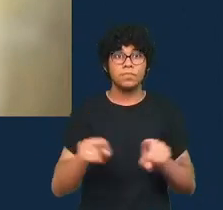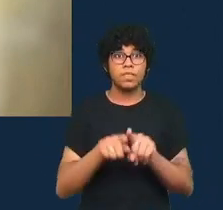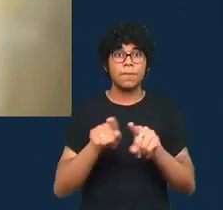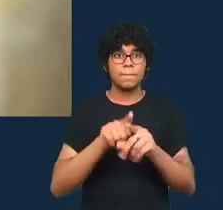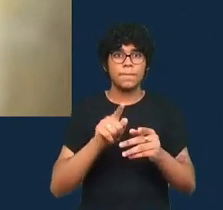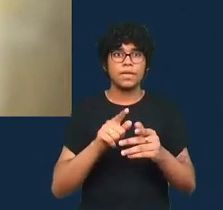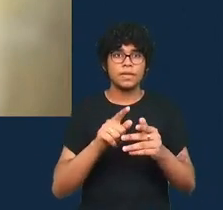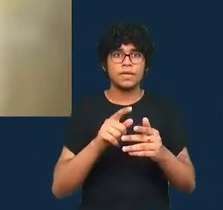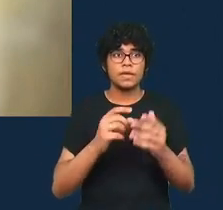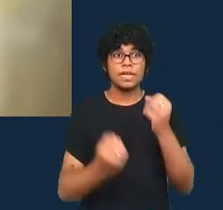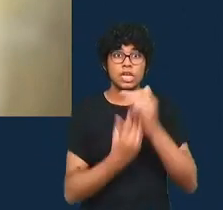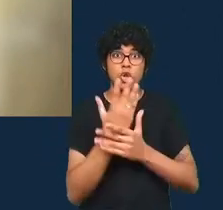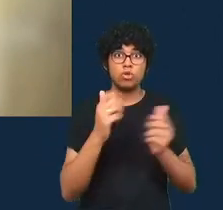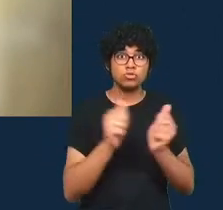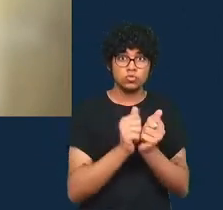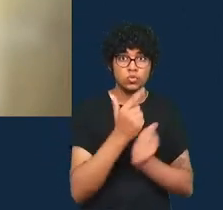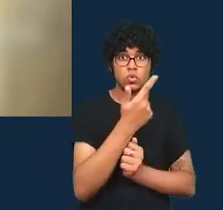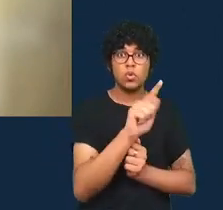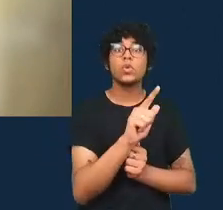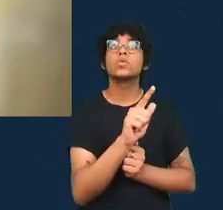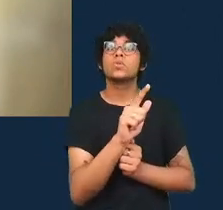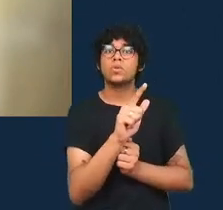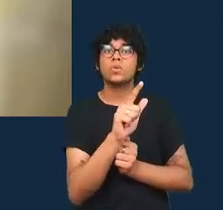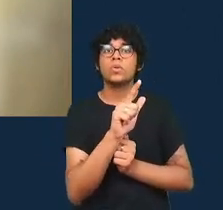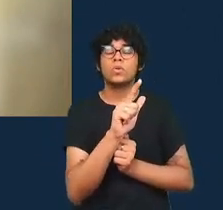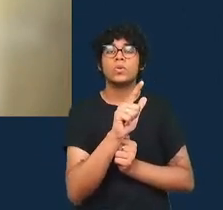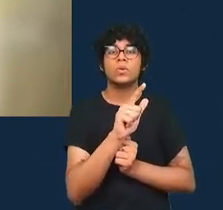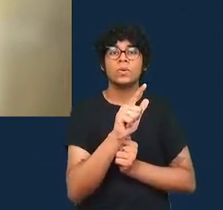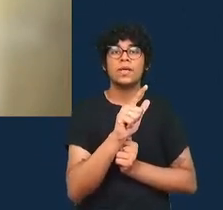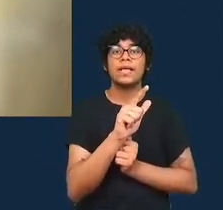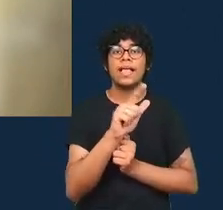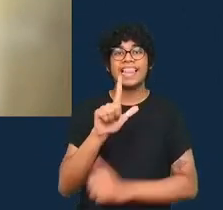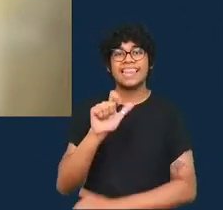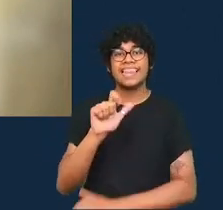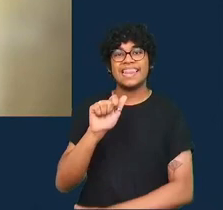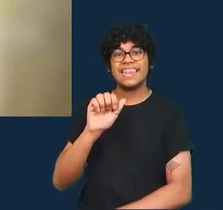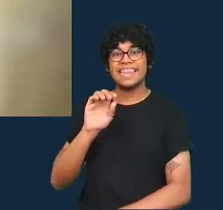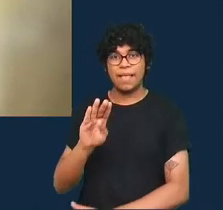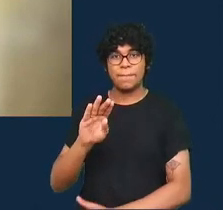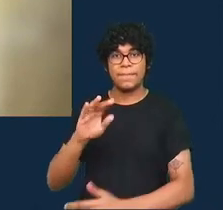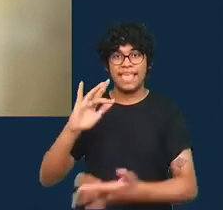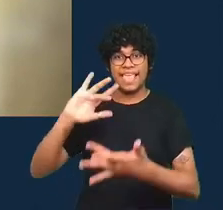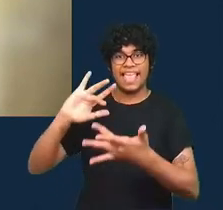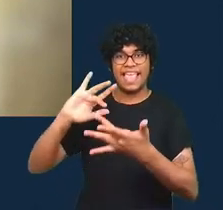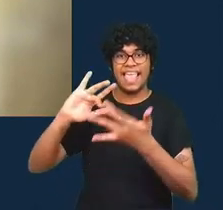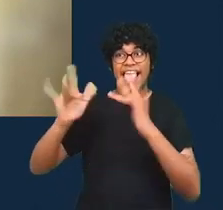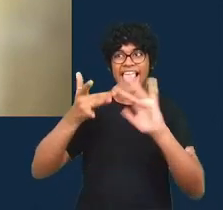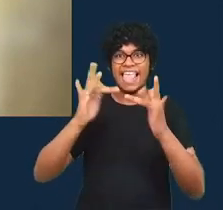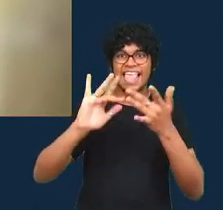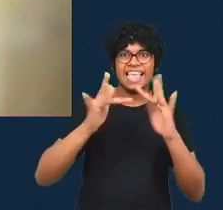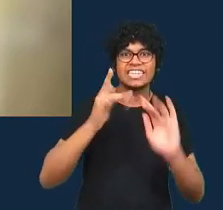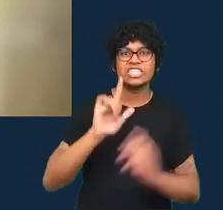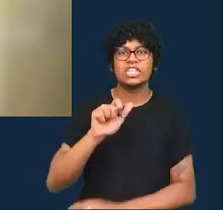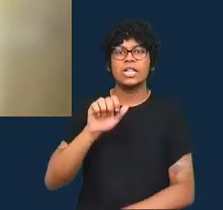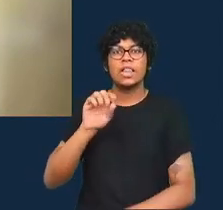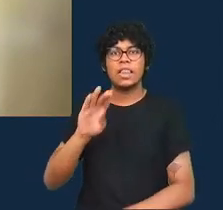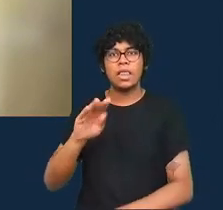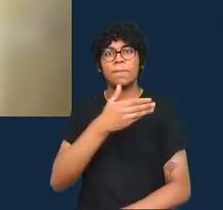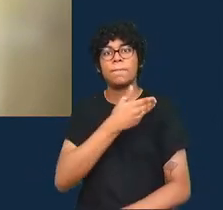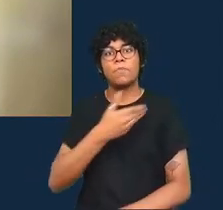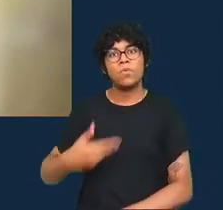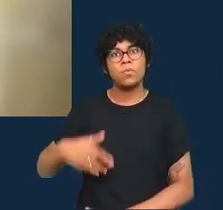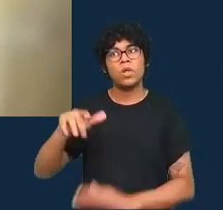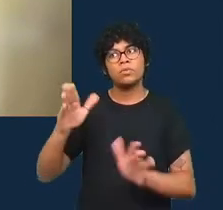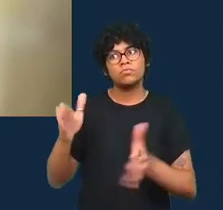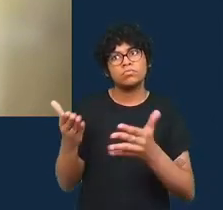Laboratório de Dados Públicos, uma rede de laboratórios de pesquisa que busca facilitar a pesquisa, o engajamento democrático e o